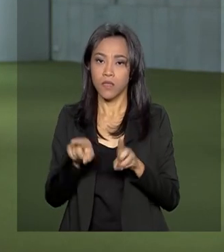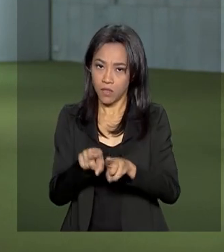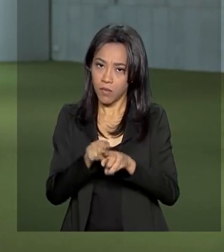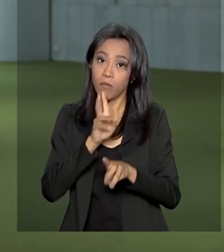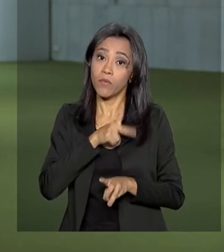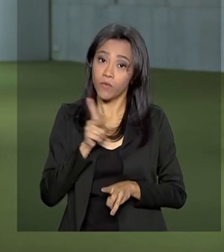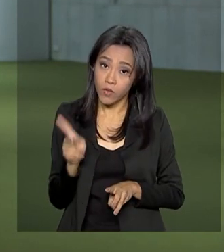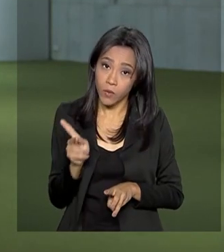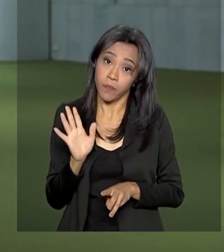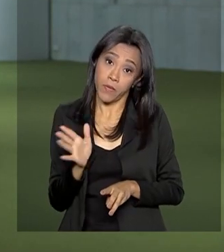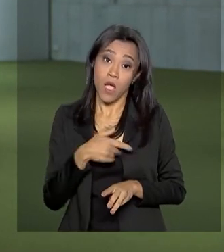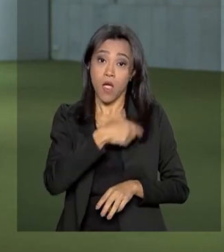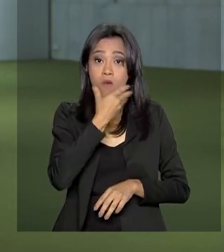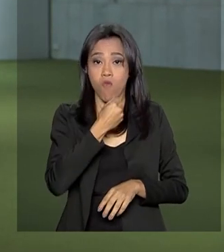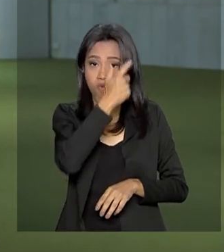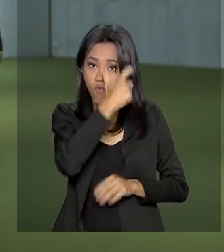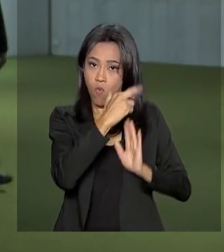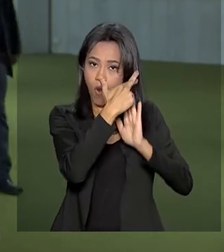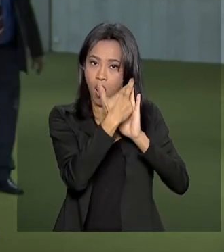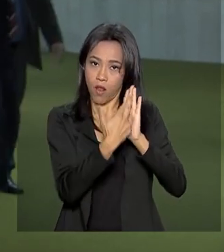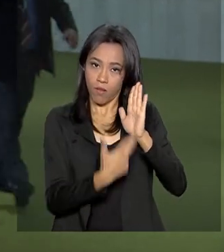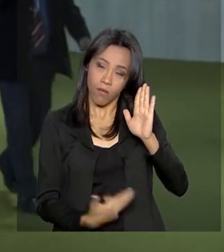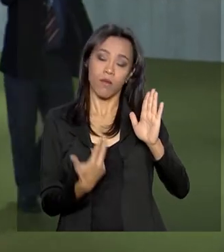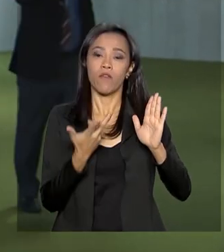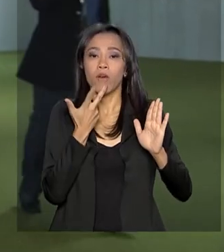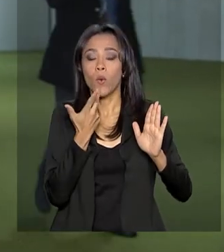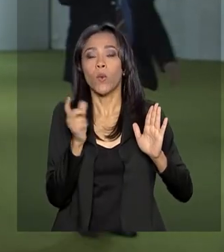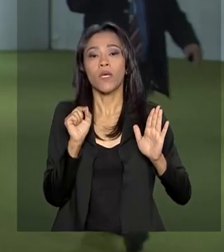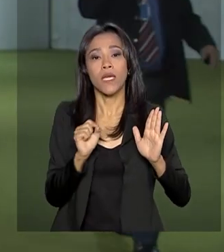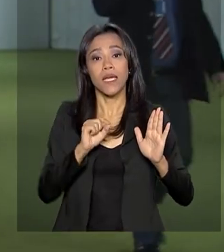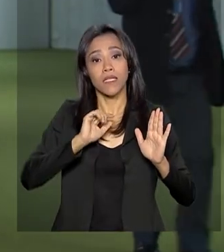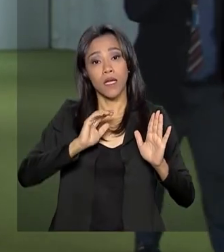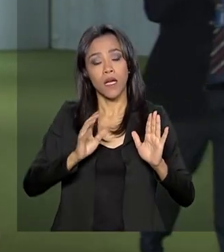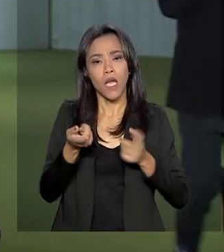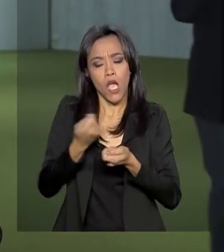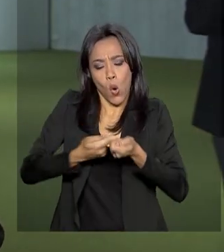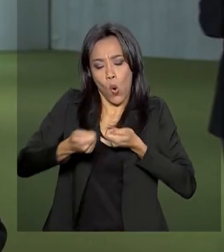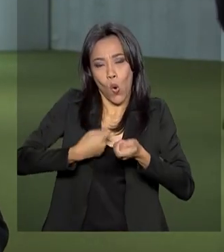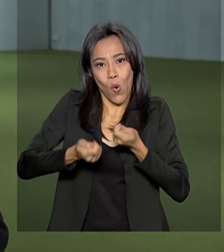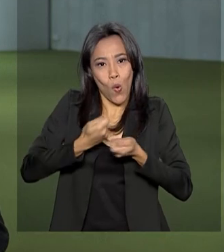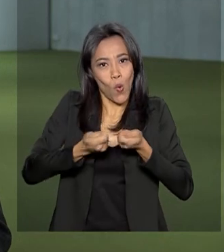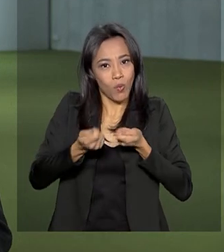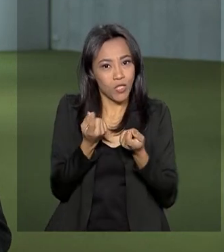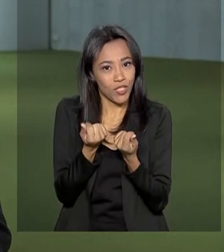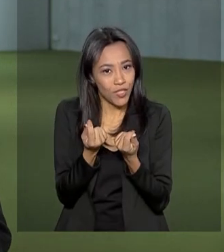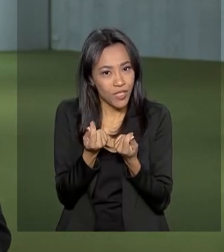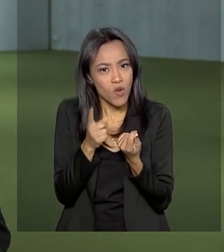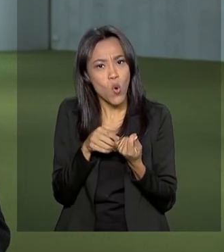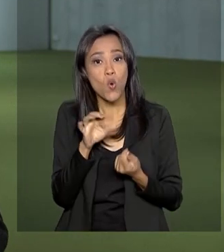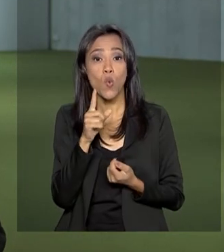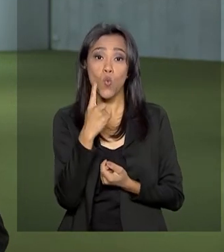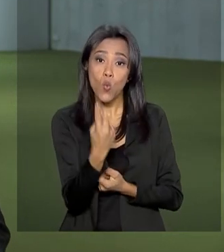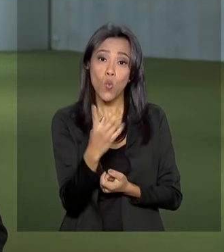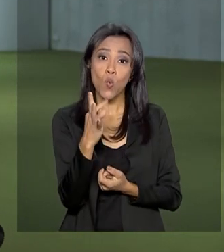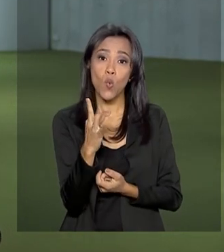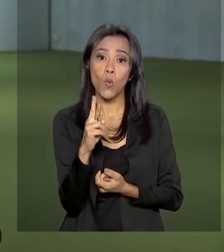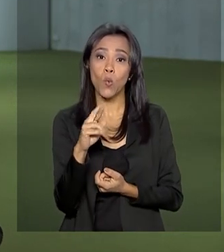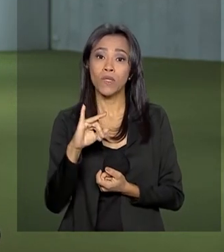Segundo o relator, com as mudanças, a economia com a reforma para o país será de R 1,70 trilhão.